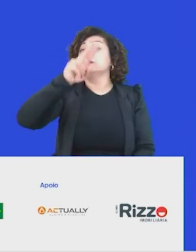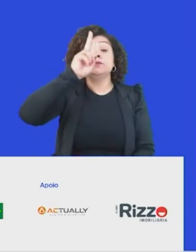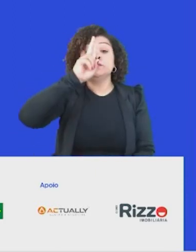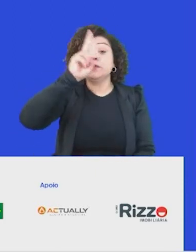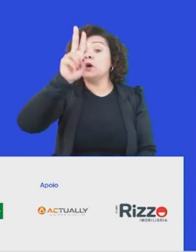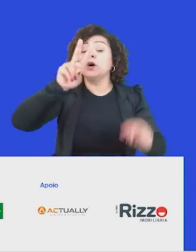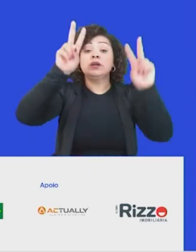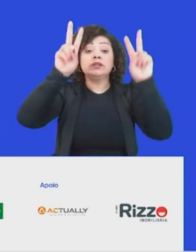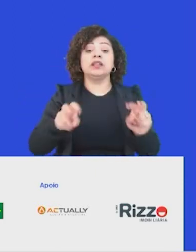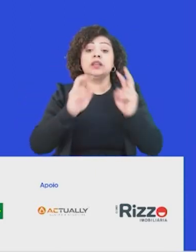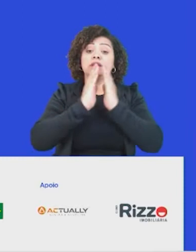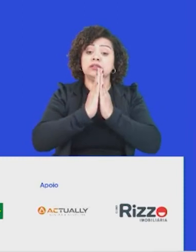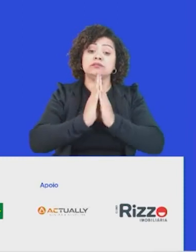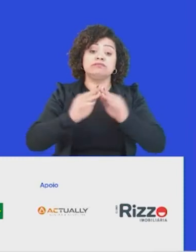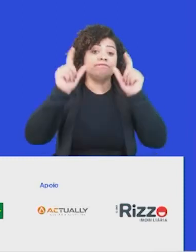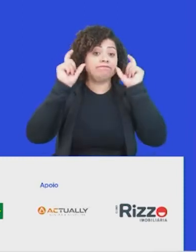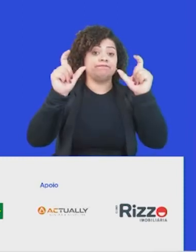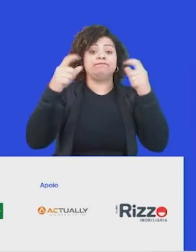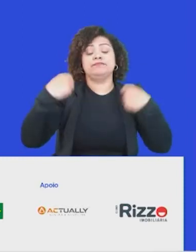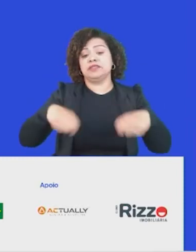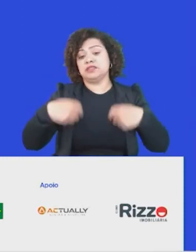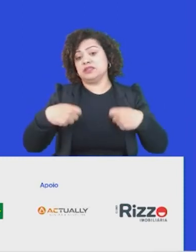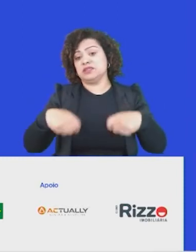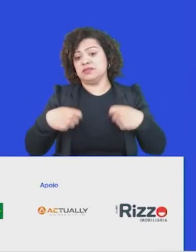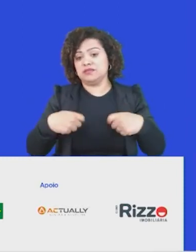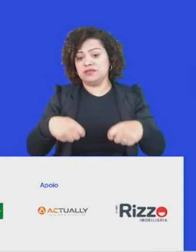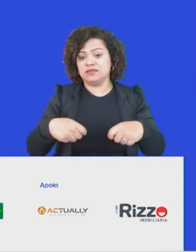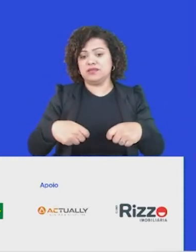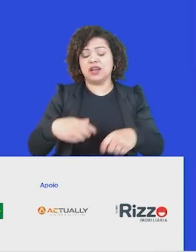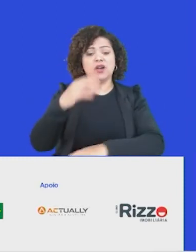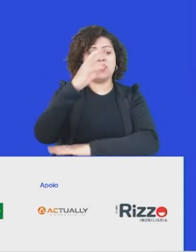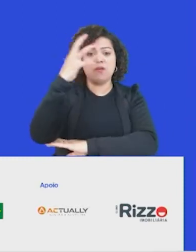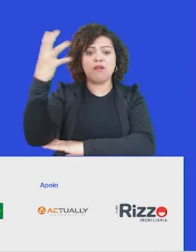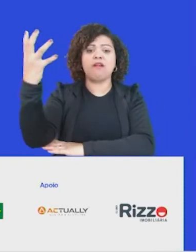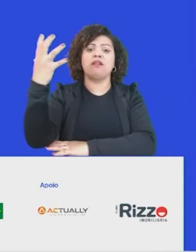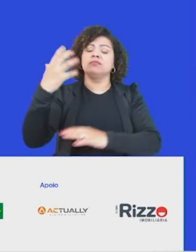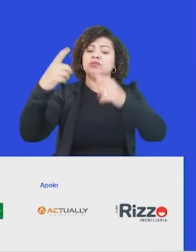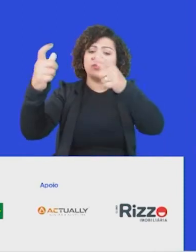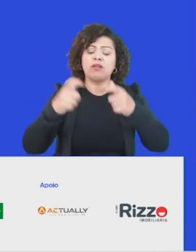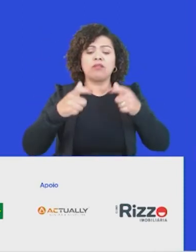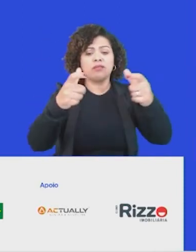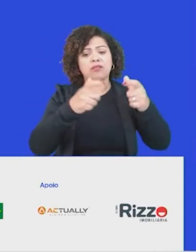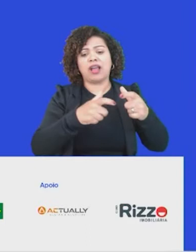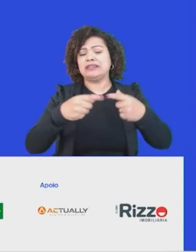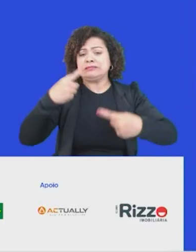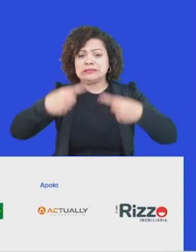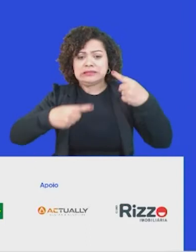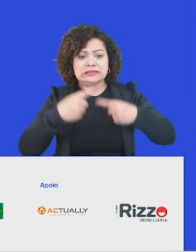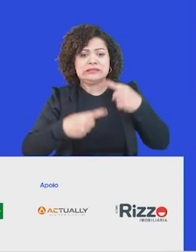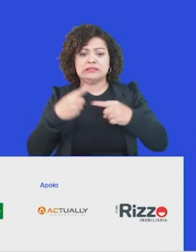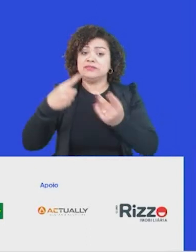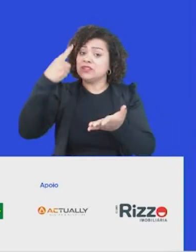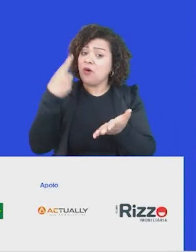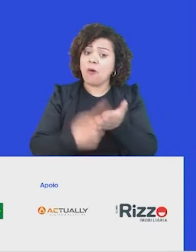chamando e convocando lideranças dos mais diversos ambientes e âmbitos para essa discussão, para esse compromisso